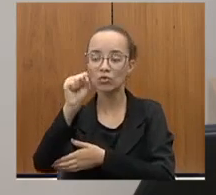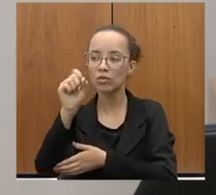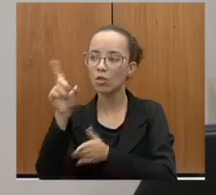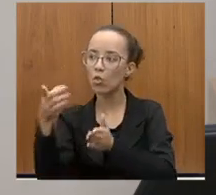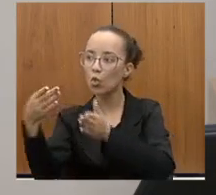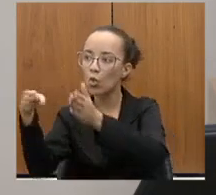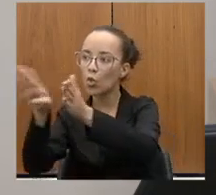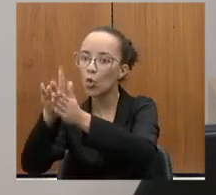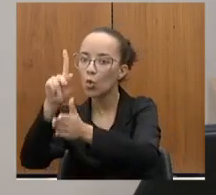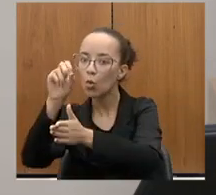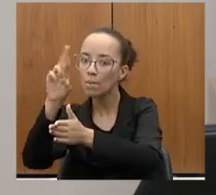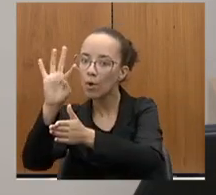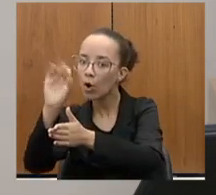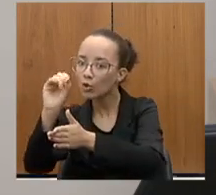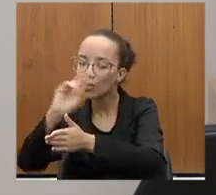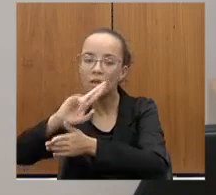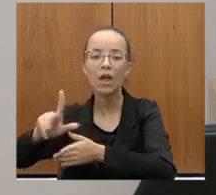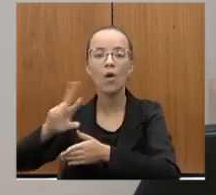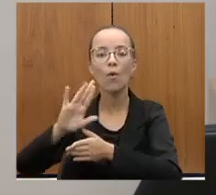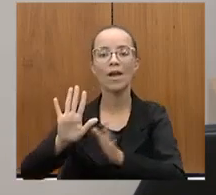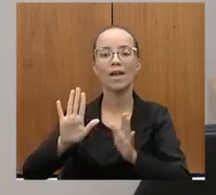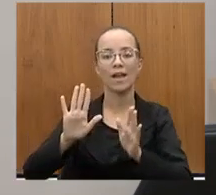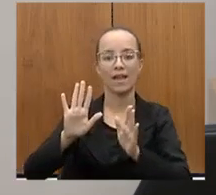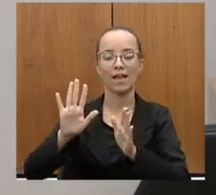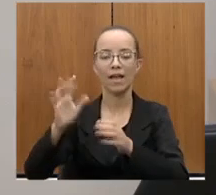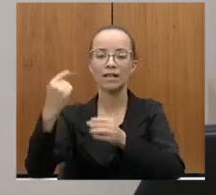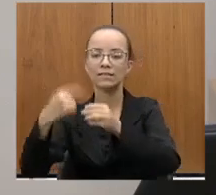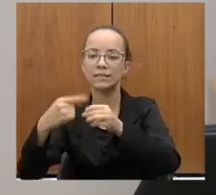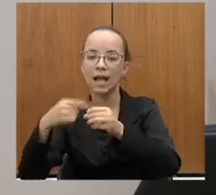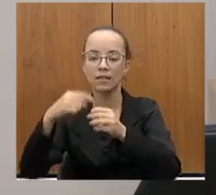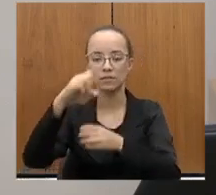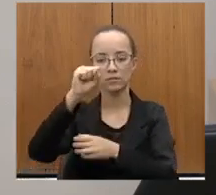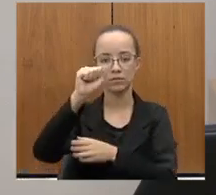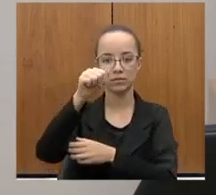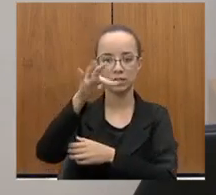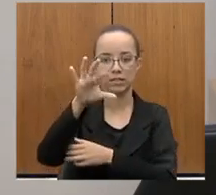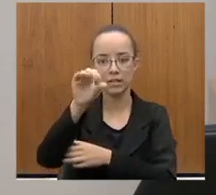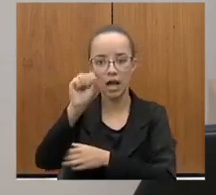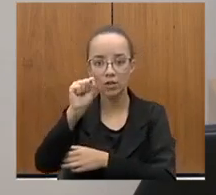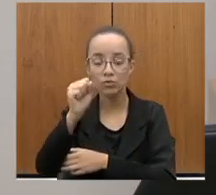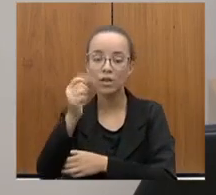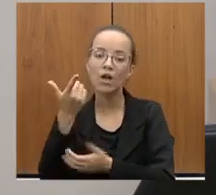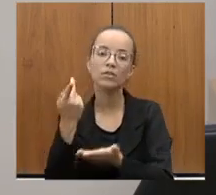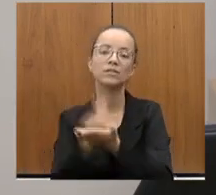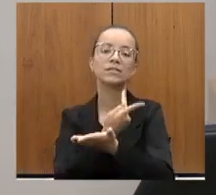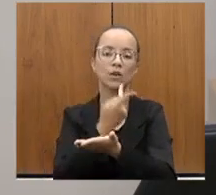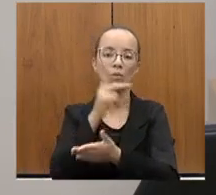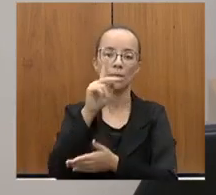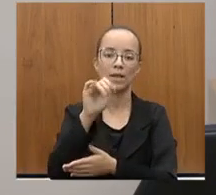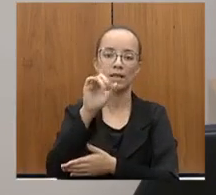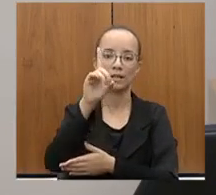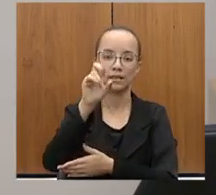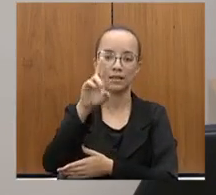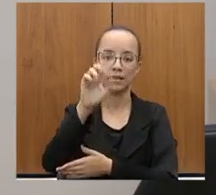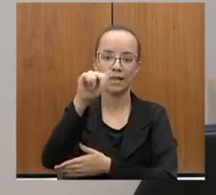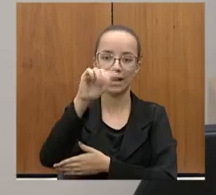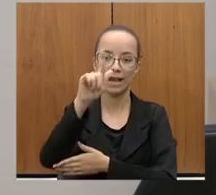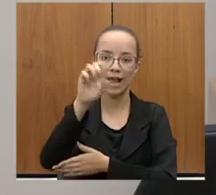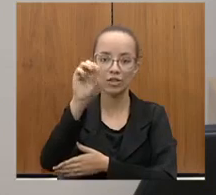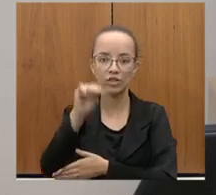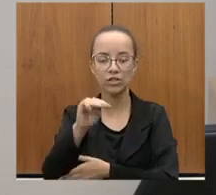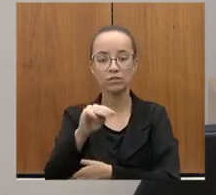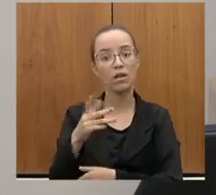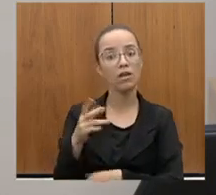é no centro da cidade de Santos, foi feita uma drenagem com esse investimento. Rio de Janeiro tem praticamente o